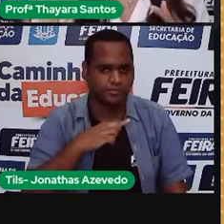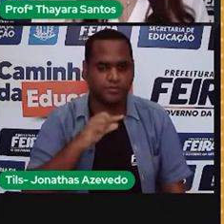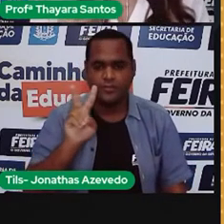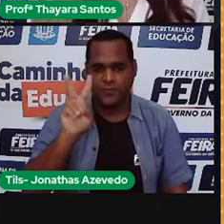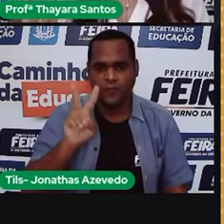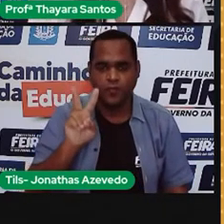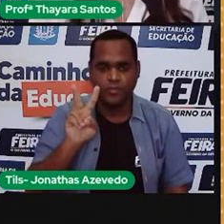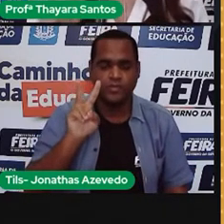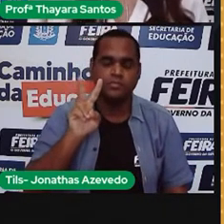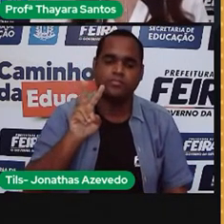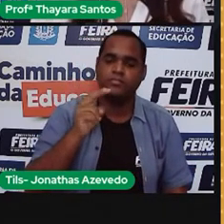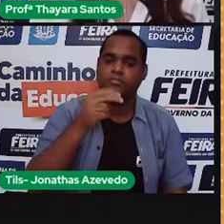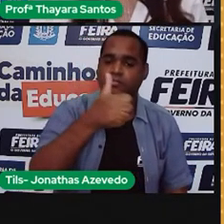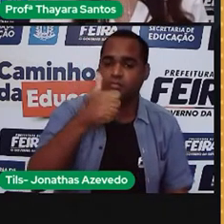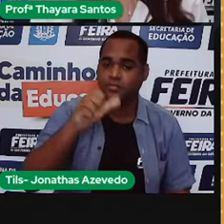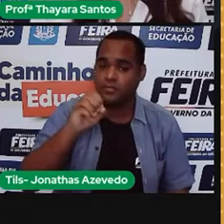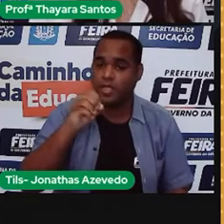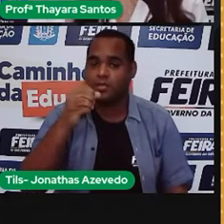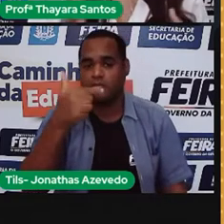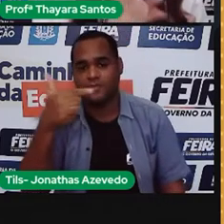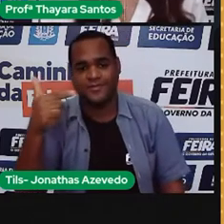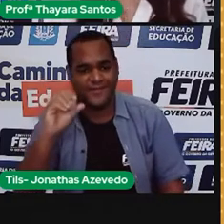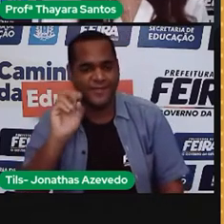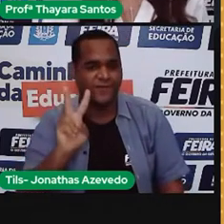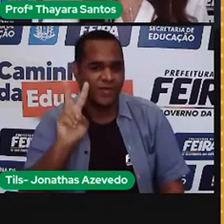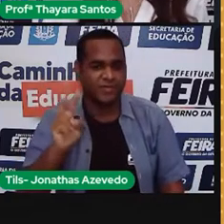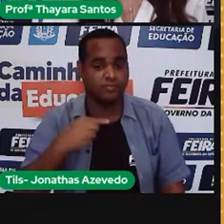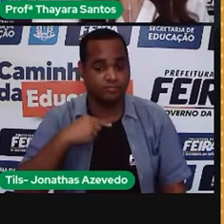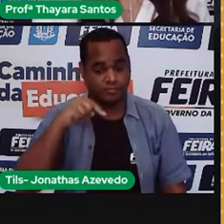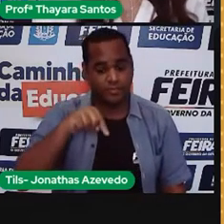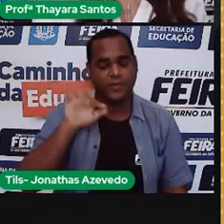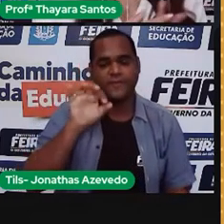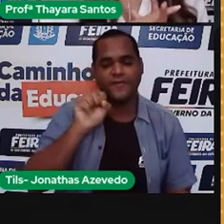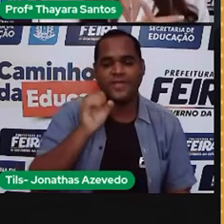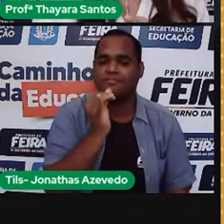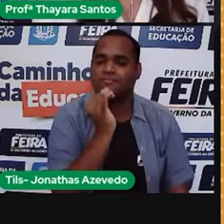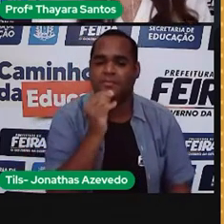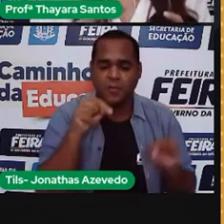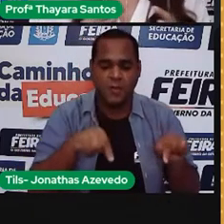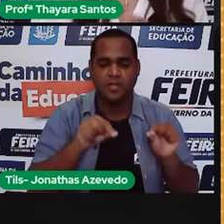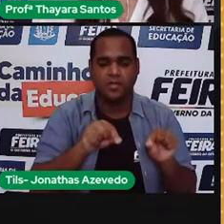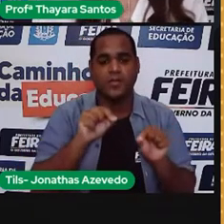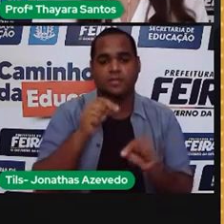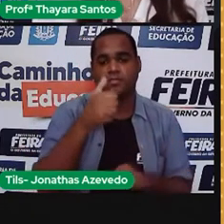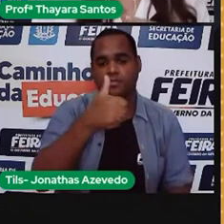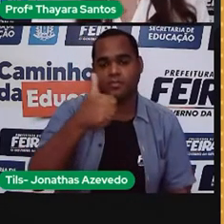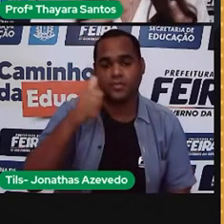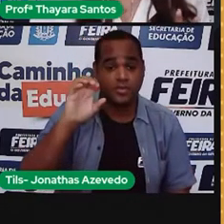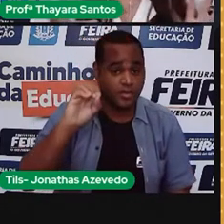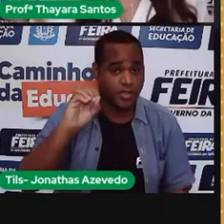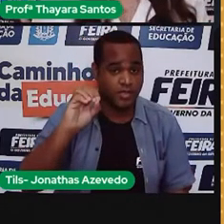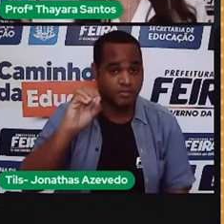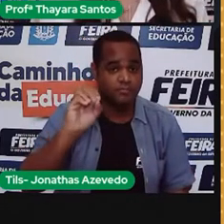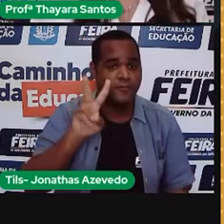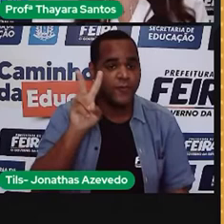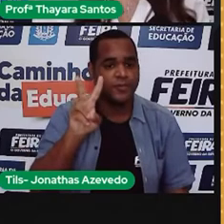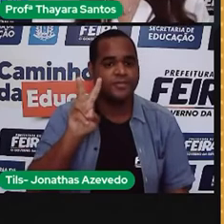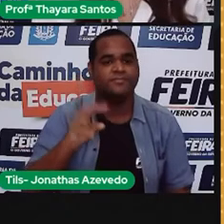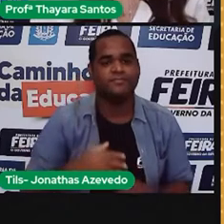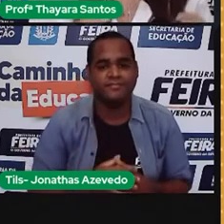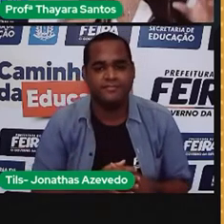Vocês devem ter visto já alguém falando sobre isso. Aqui em Feira de Santana, por exemplo, a gente usa a corrente que a gente chama de 110.